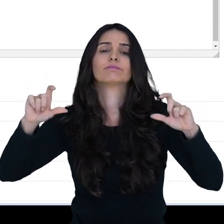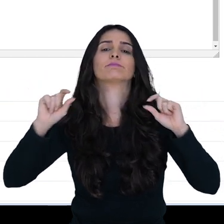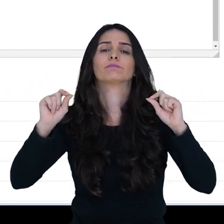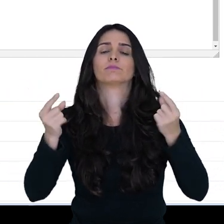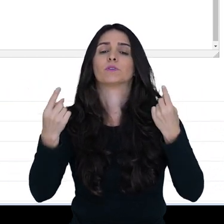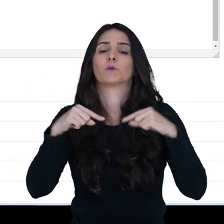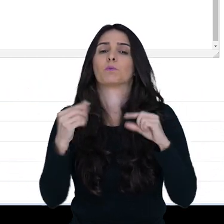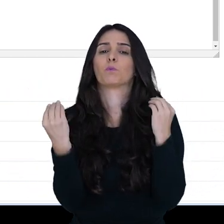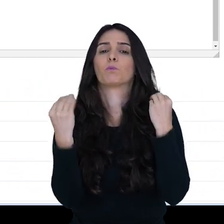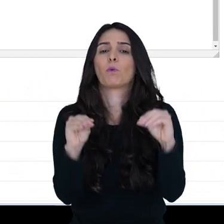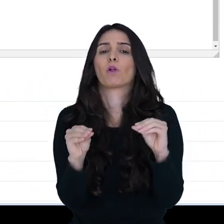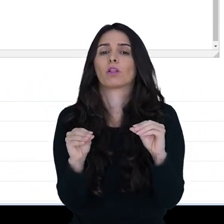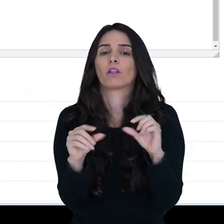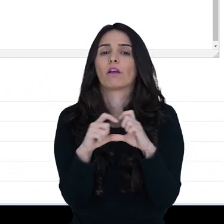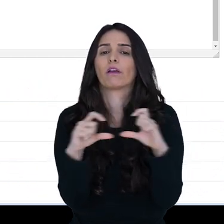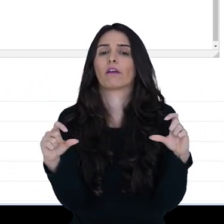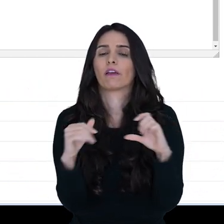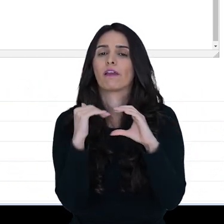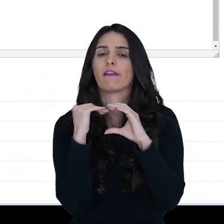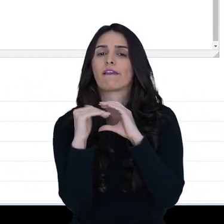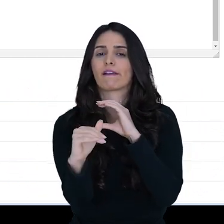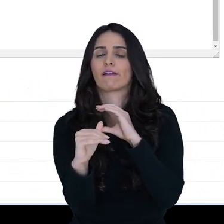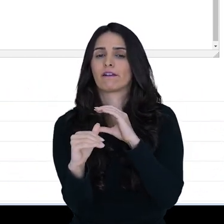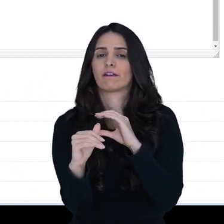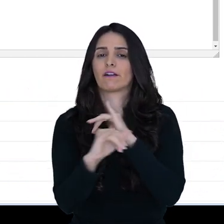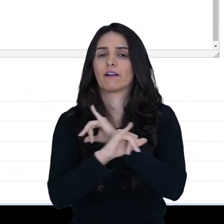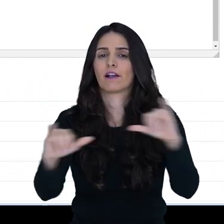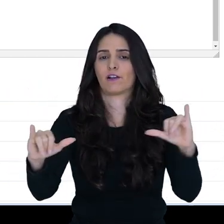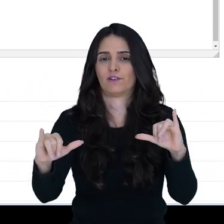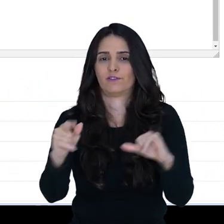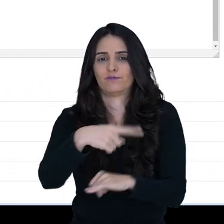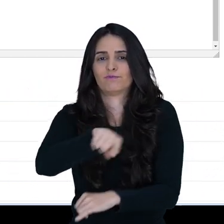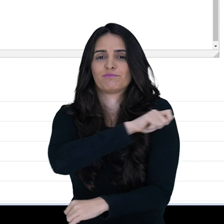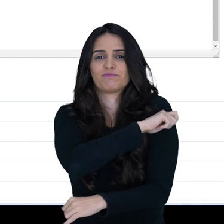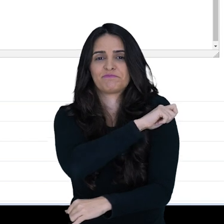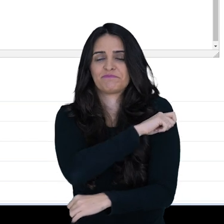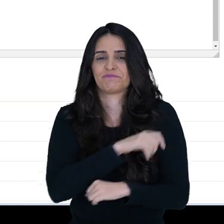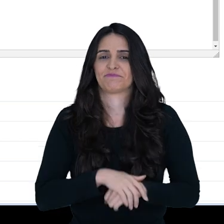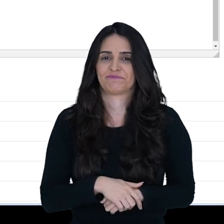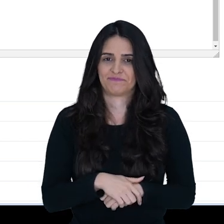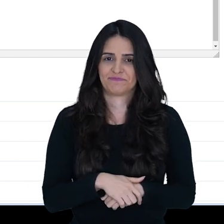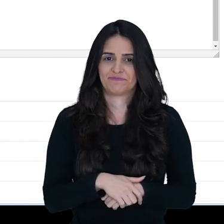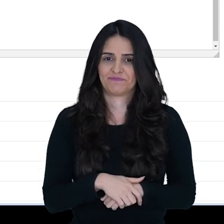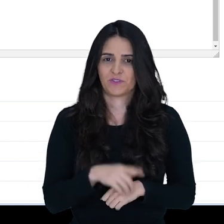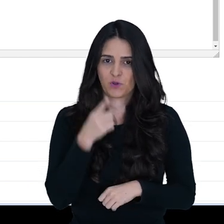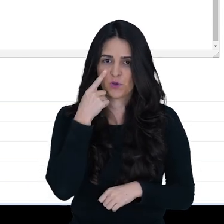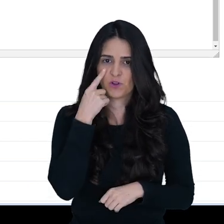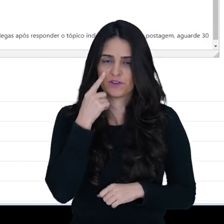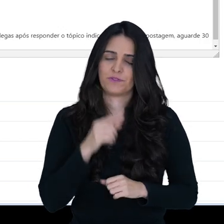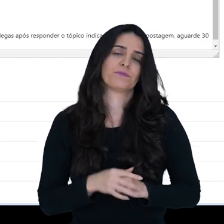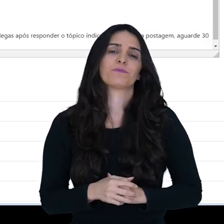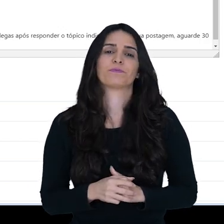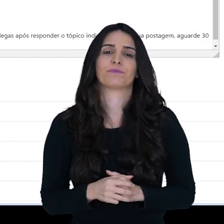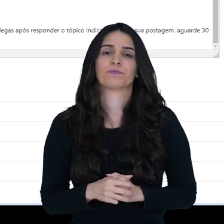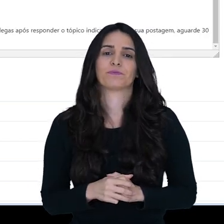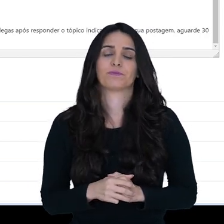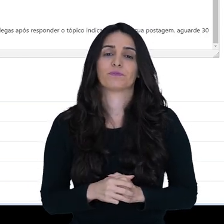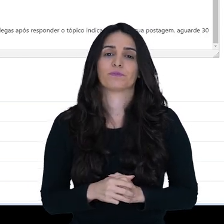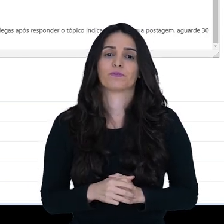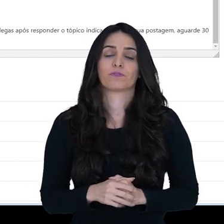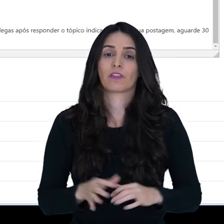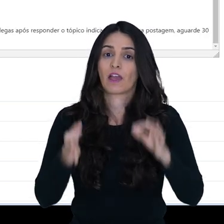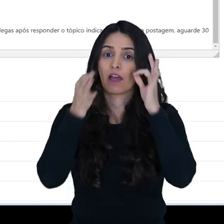coloque esse recadinho aqui para os alunos. Então, eu vou colocar aqui esse recadinho.